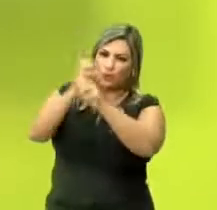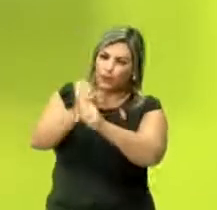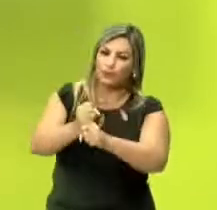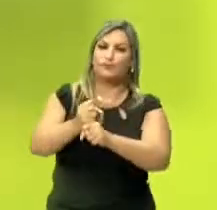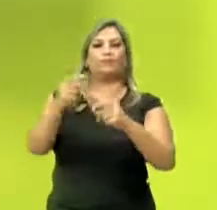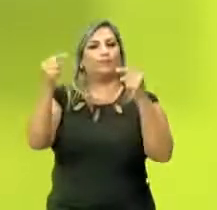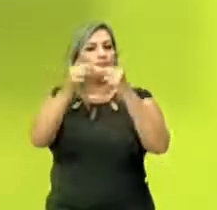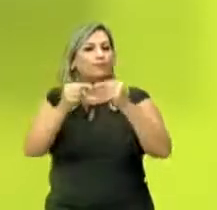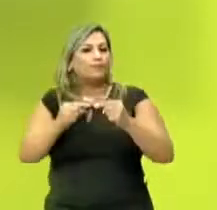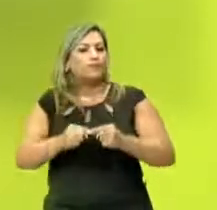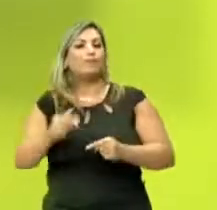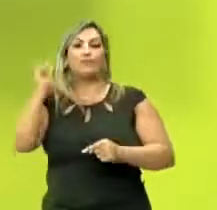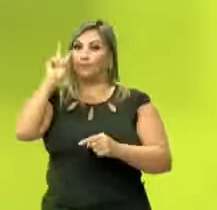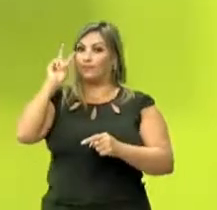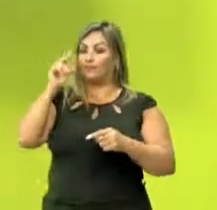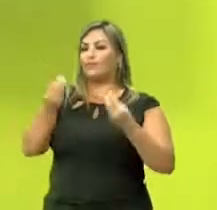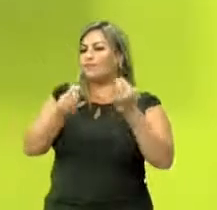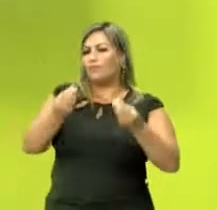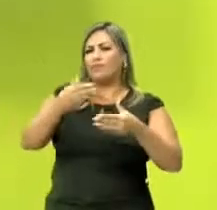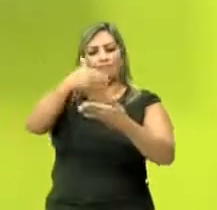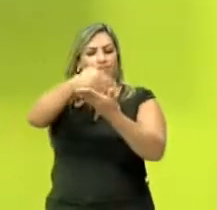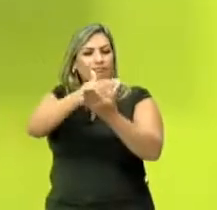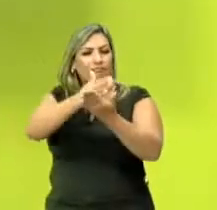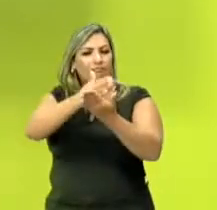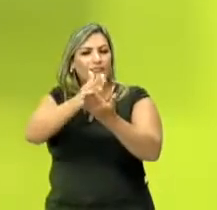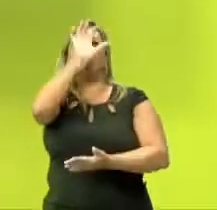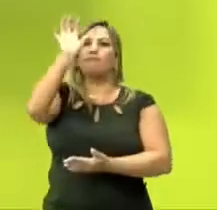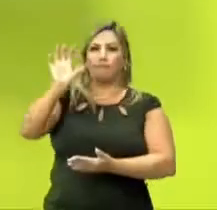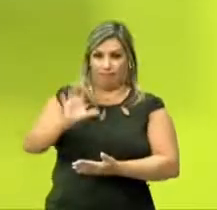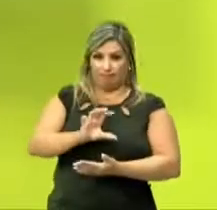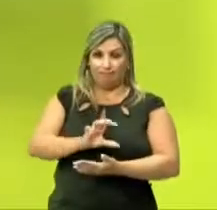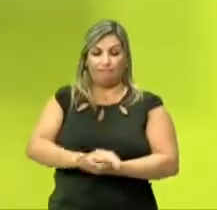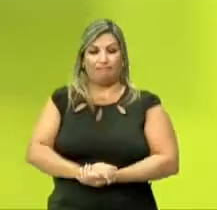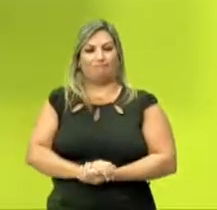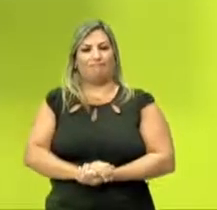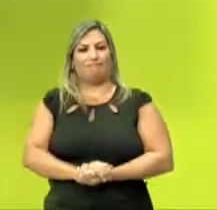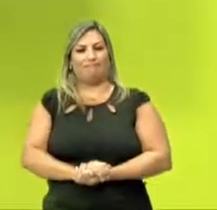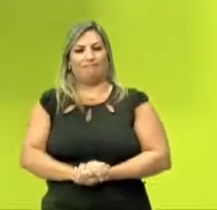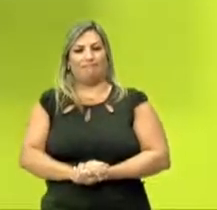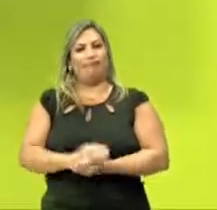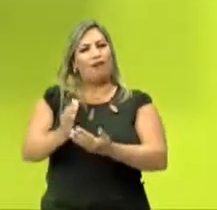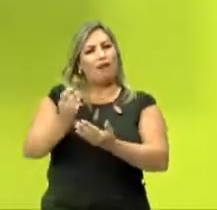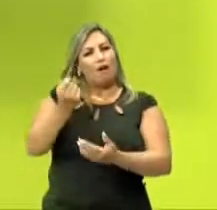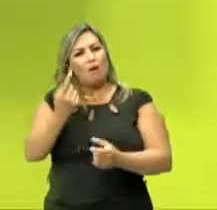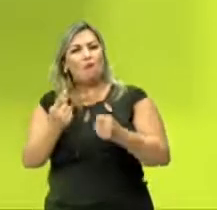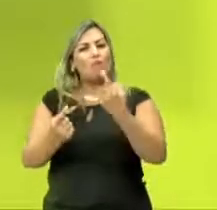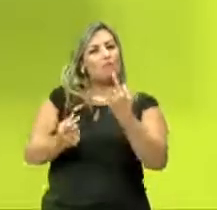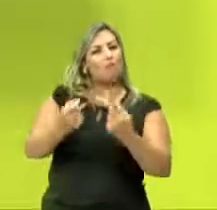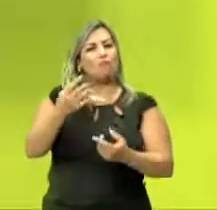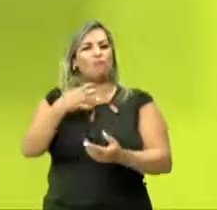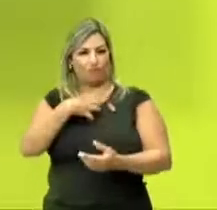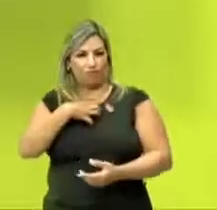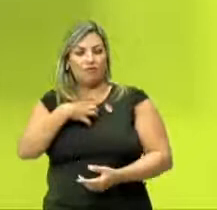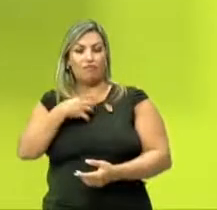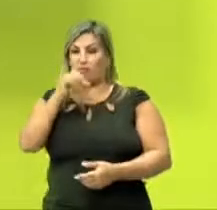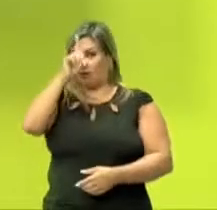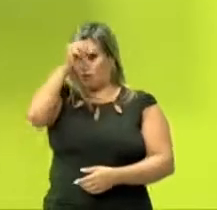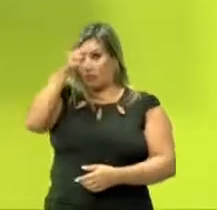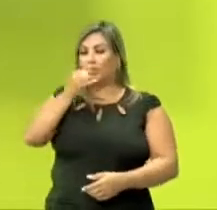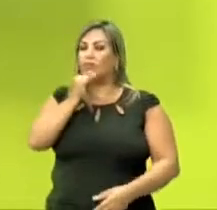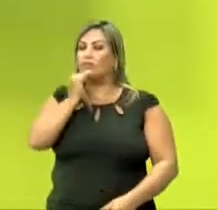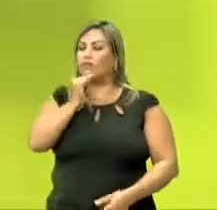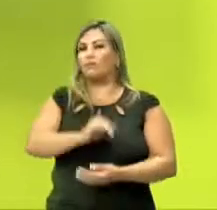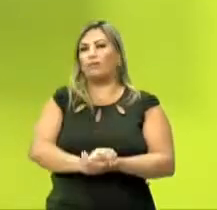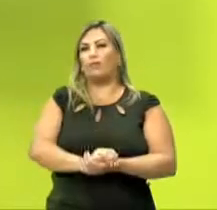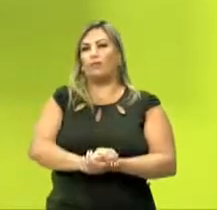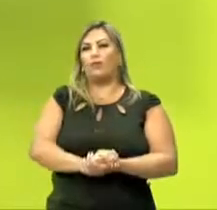Então, de acordo com a história, como que a gente vai dividir esses espaços? Então, algumas formas são um pouco mais naturais, como, por exemplo, a